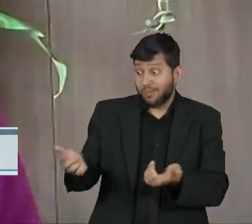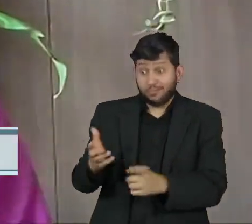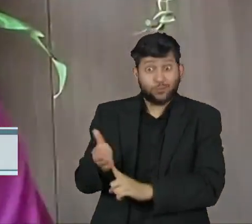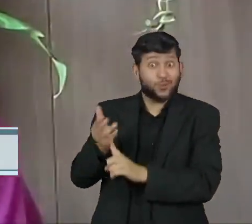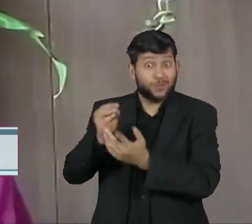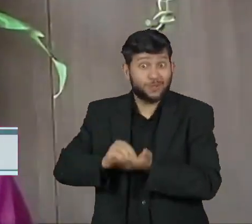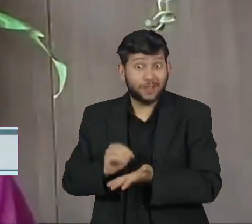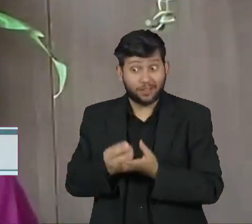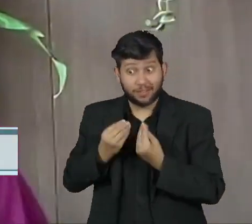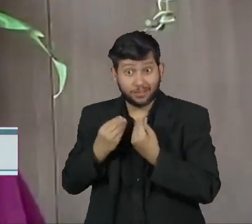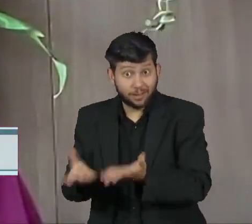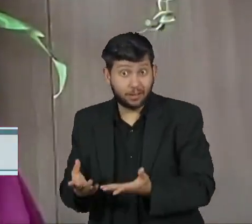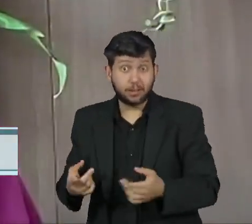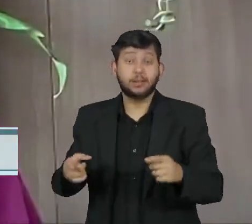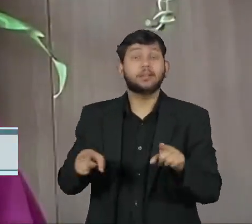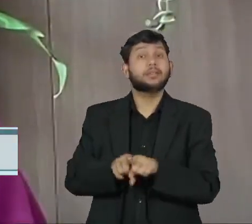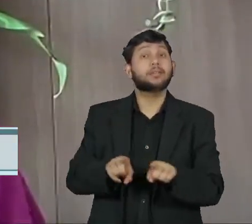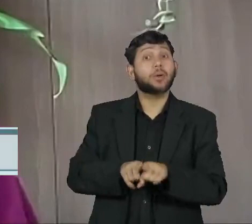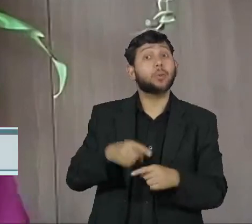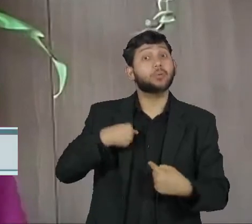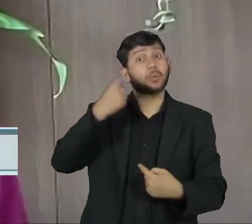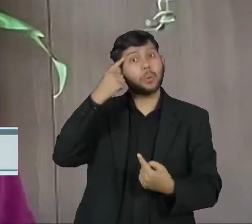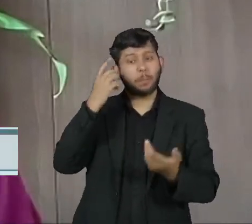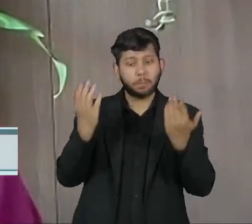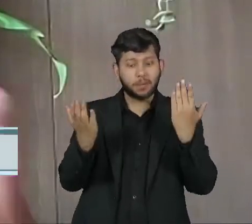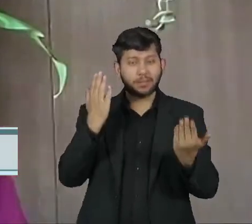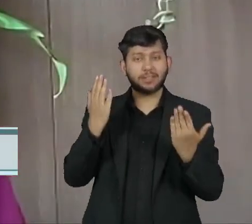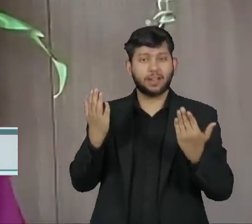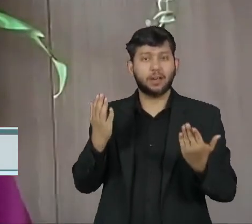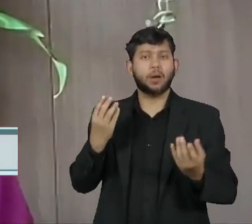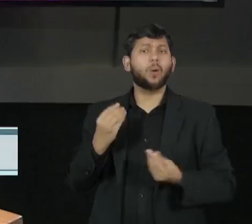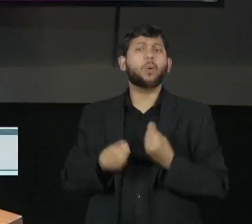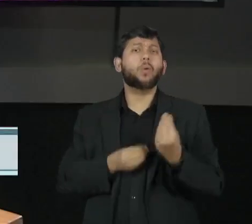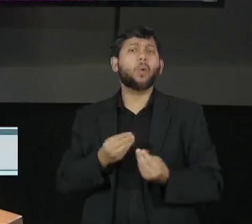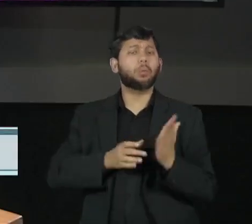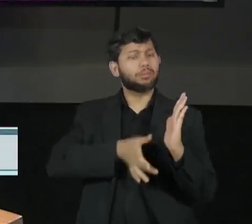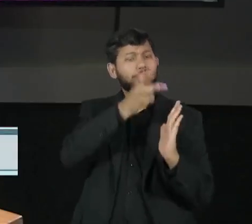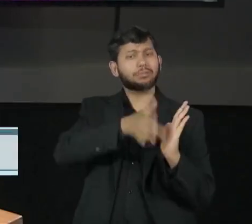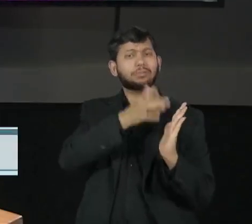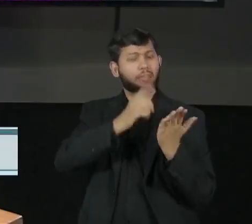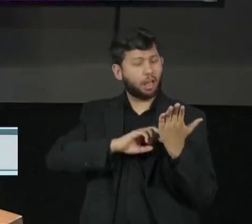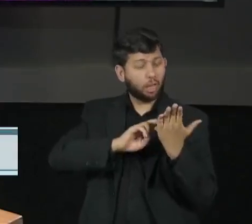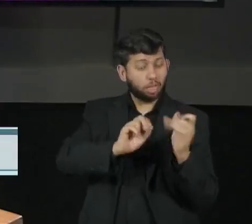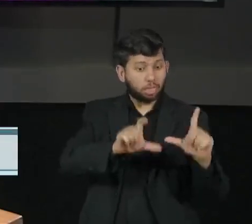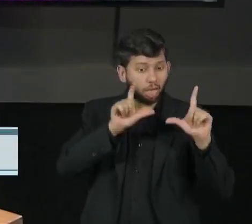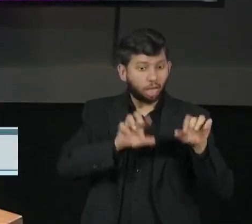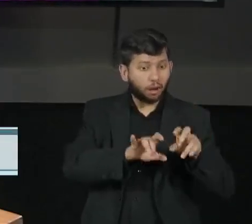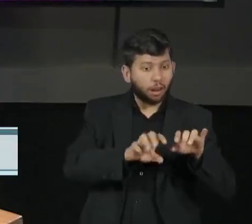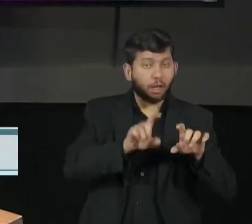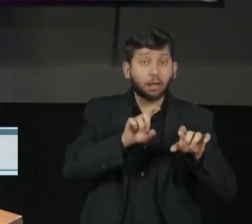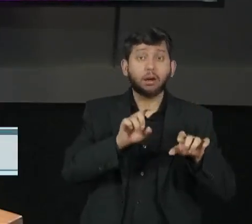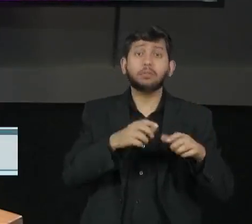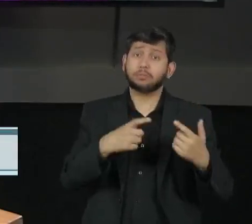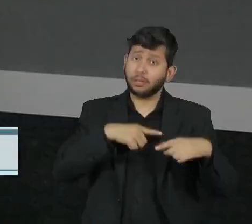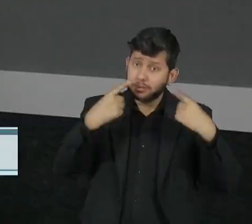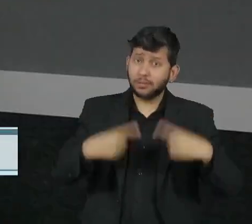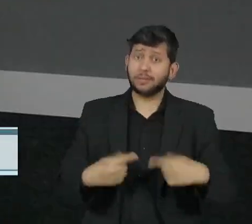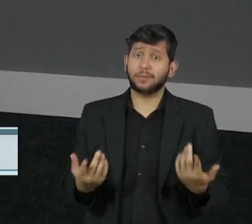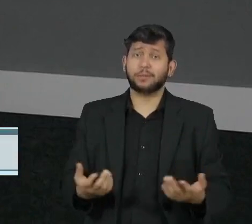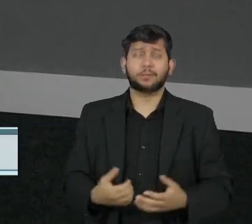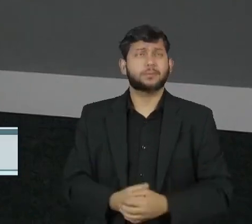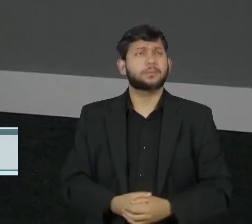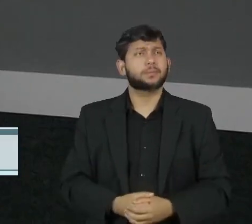mas ao mesmo tempo os impactos desse contato, dessas telas, enfim, então existem muitos novos desafios ainda.